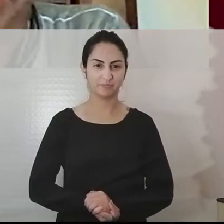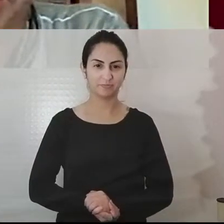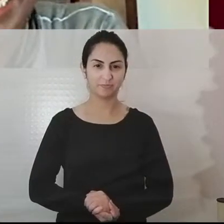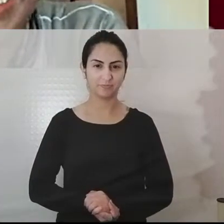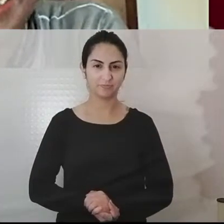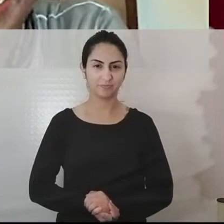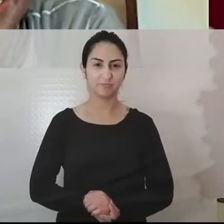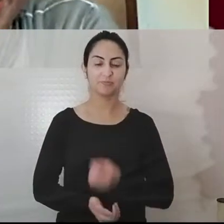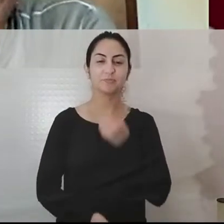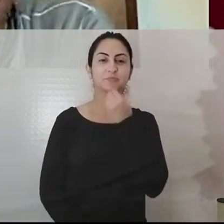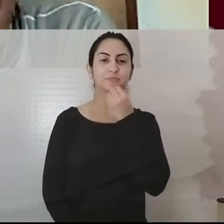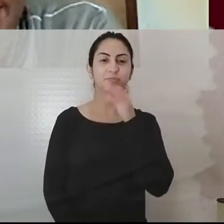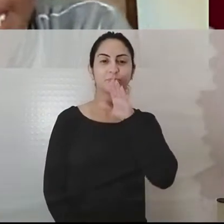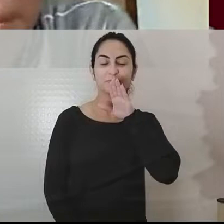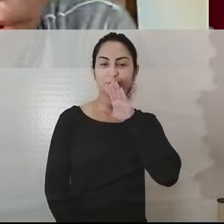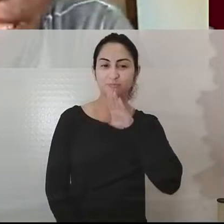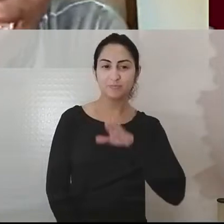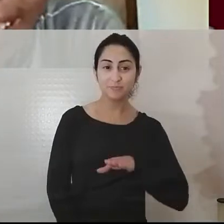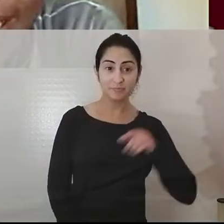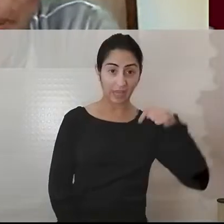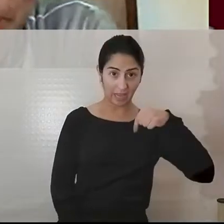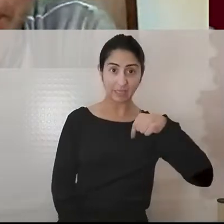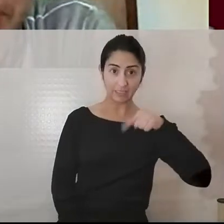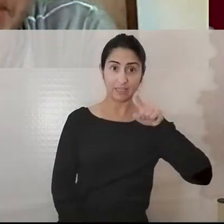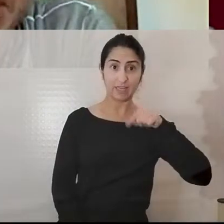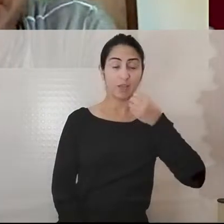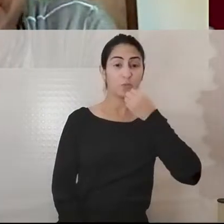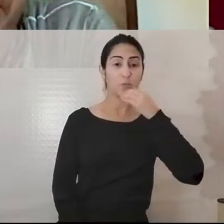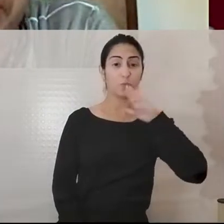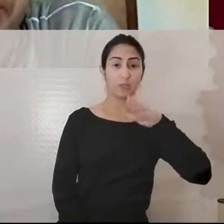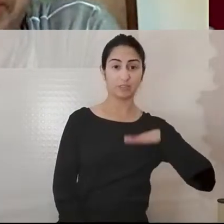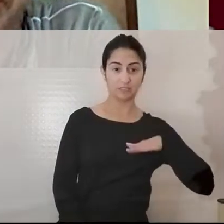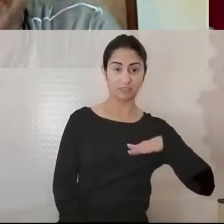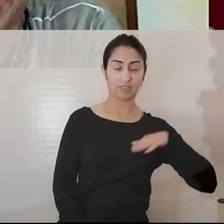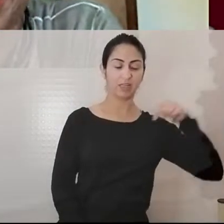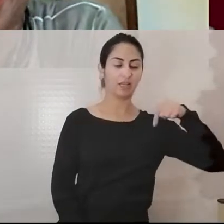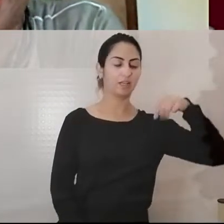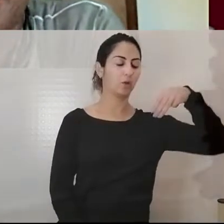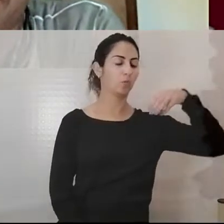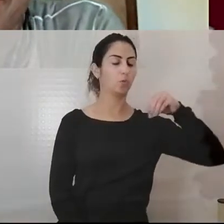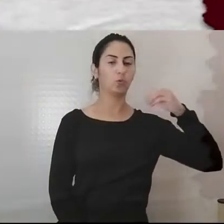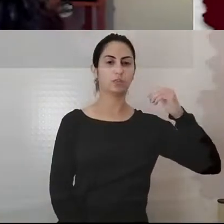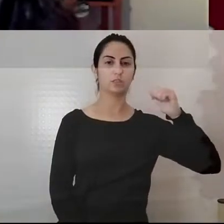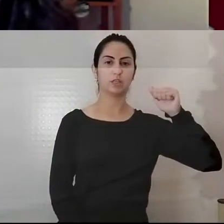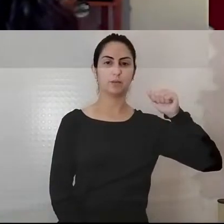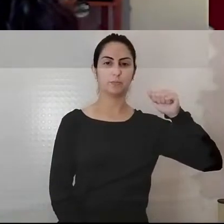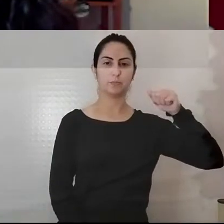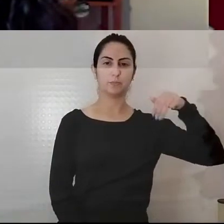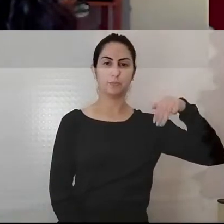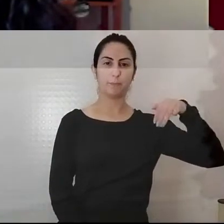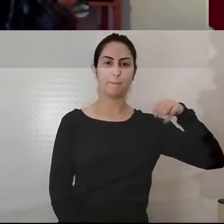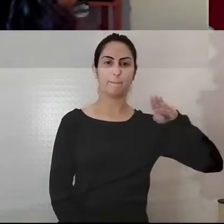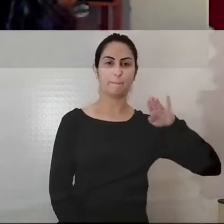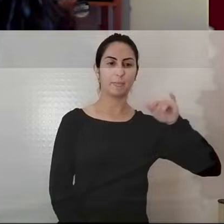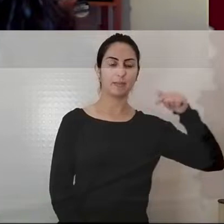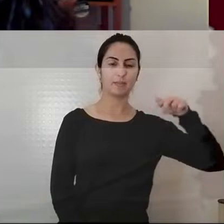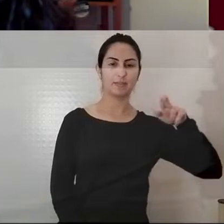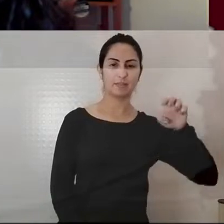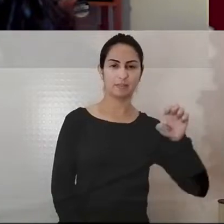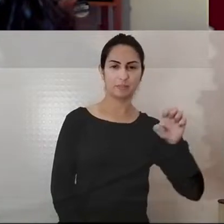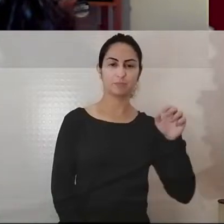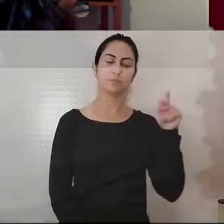Boa tarde. Aqui é boa tarde de Moçambique, de Maputo. Professora Laura Moutinho,